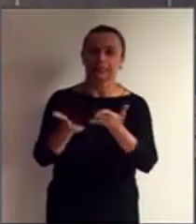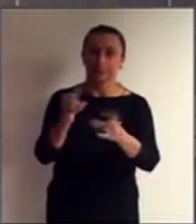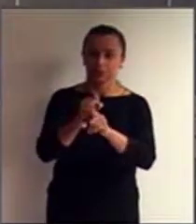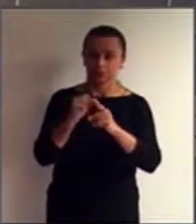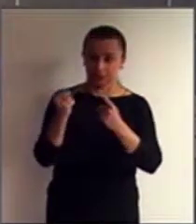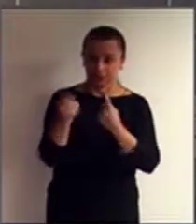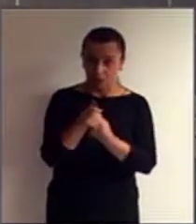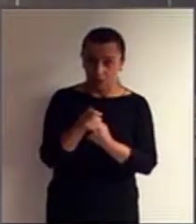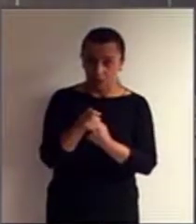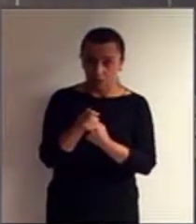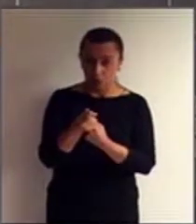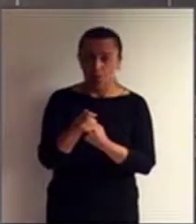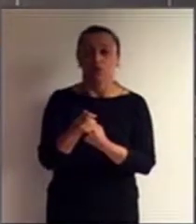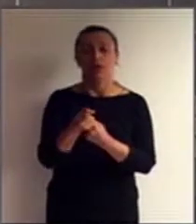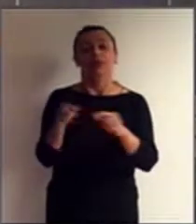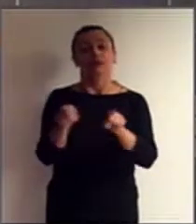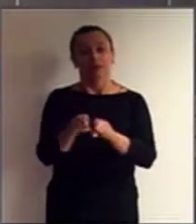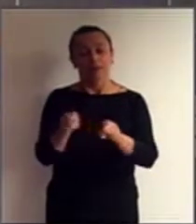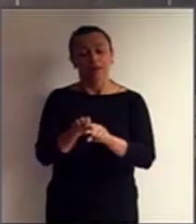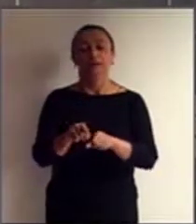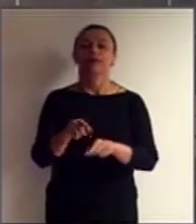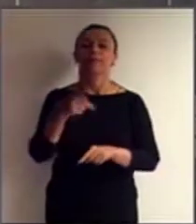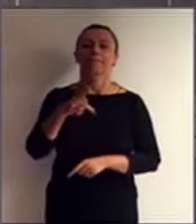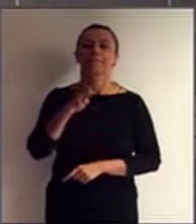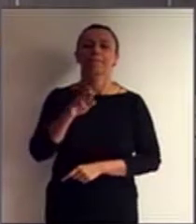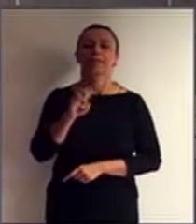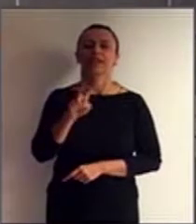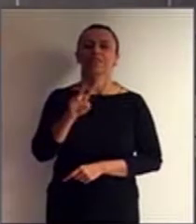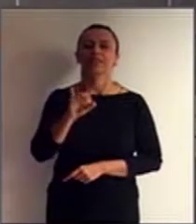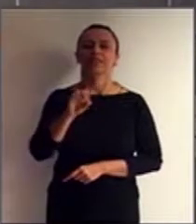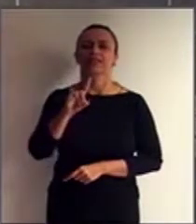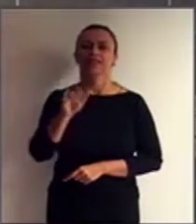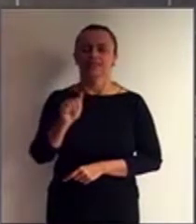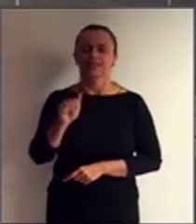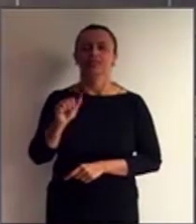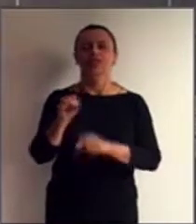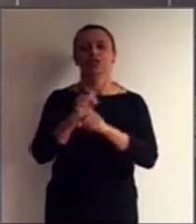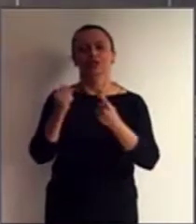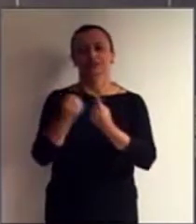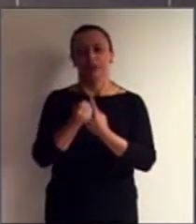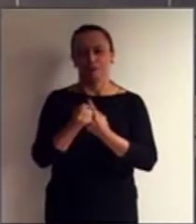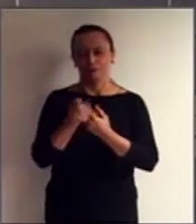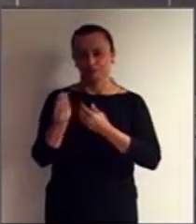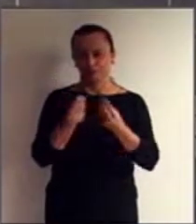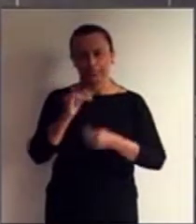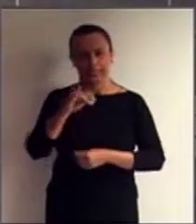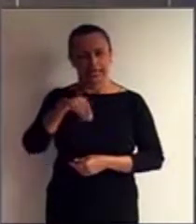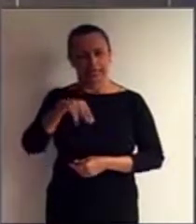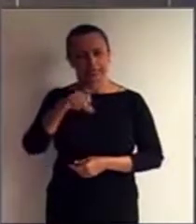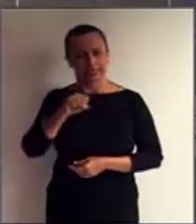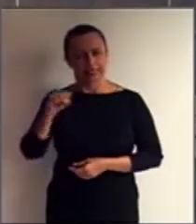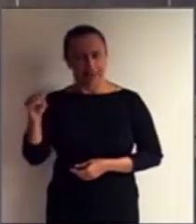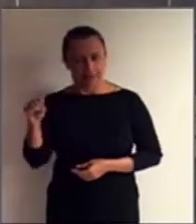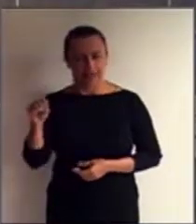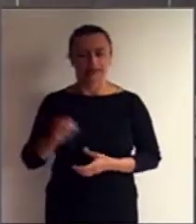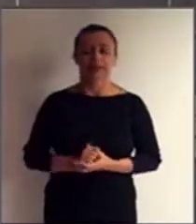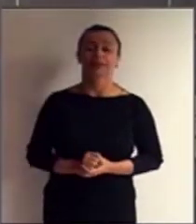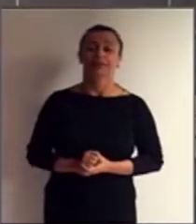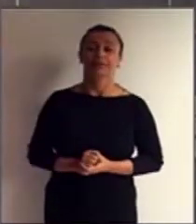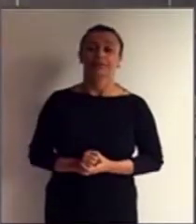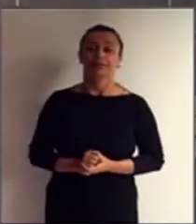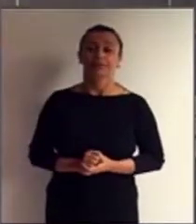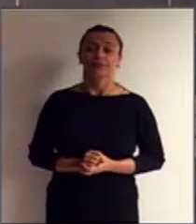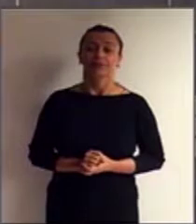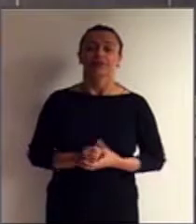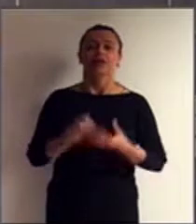e da previdência social. Então, determinados grupos já estão tratando com este